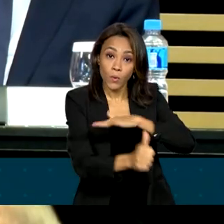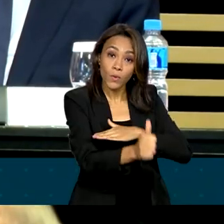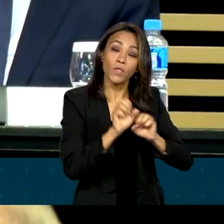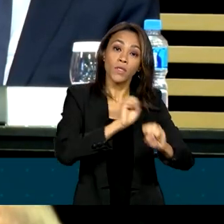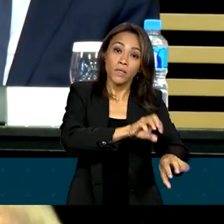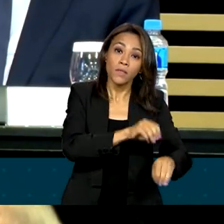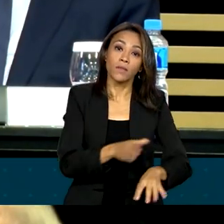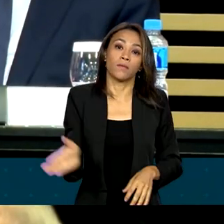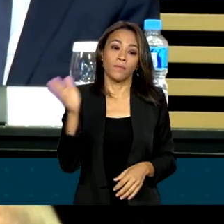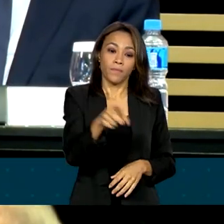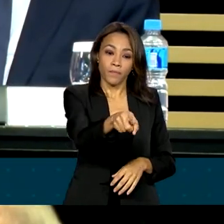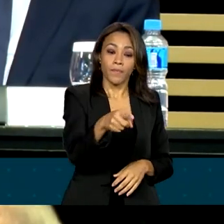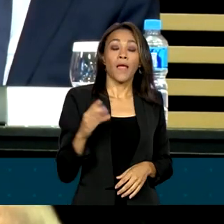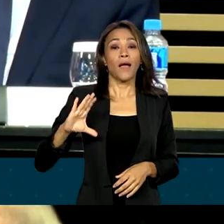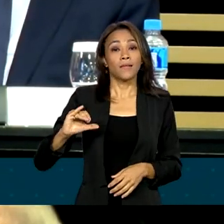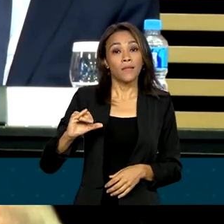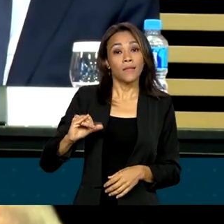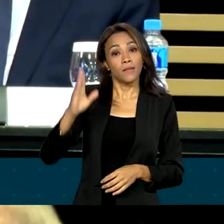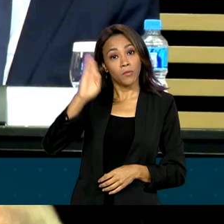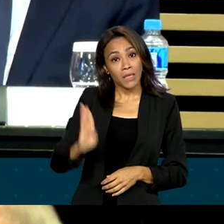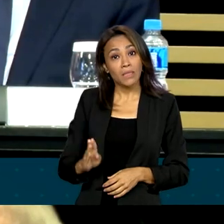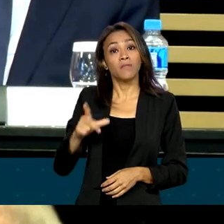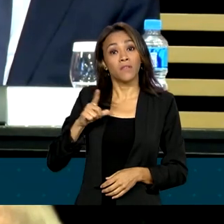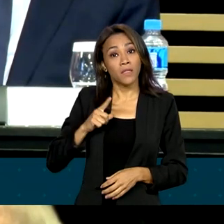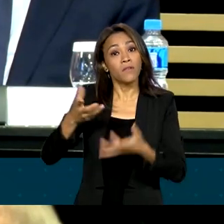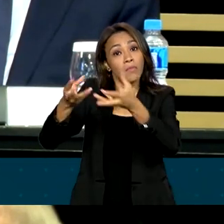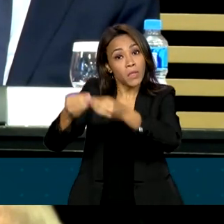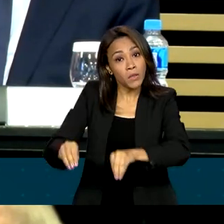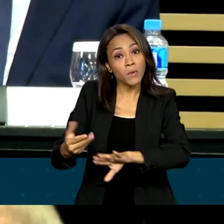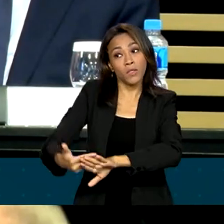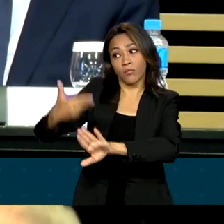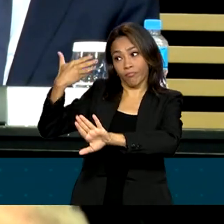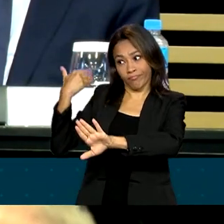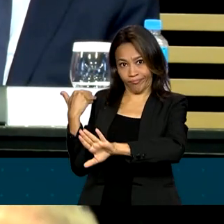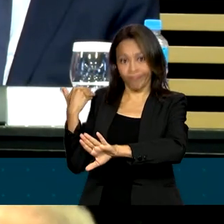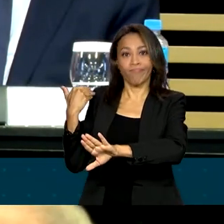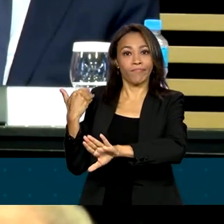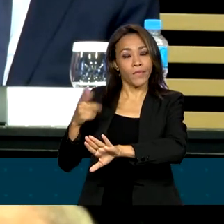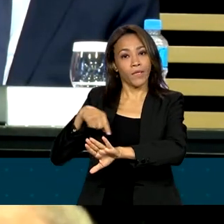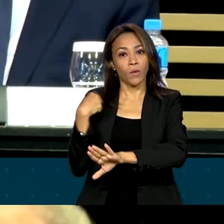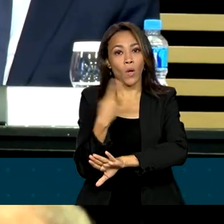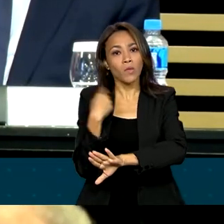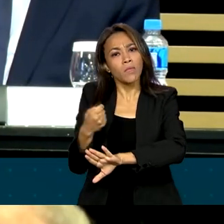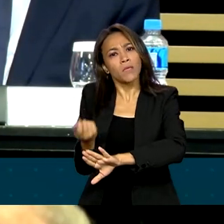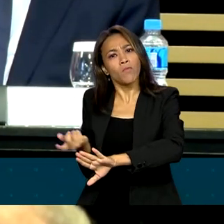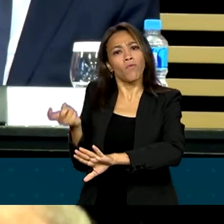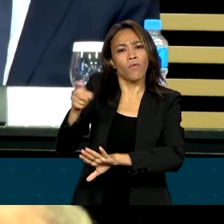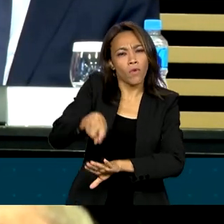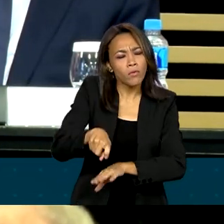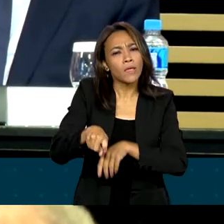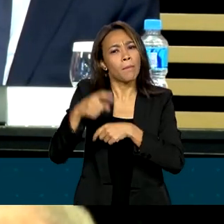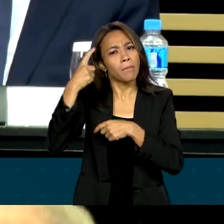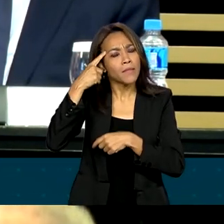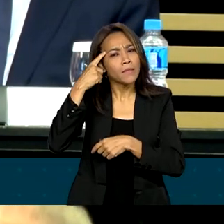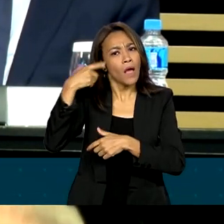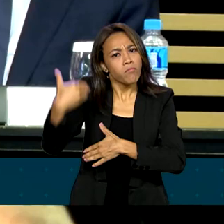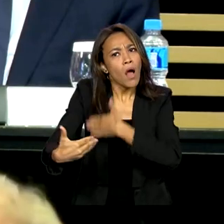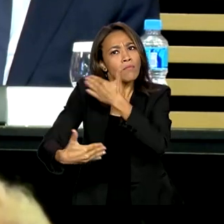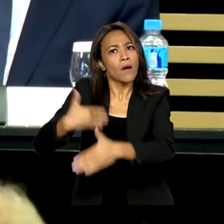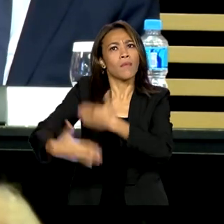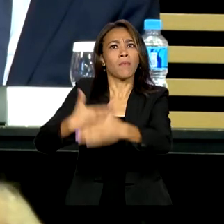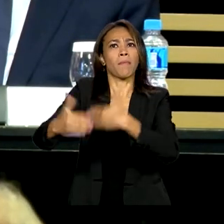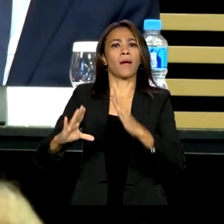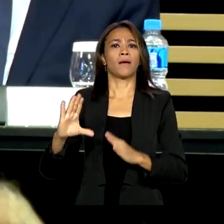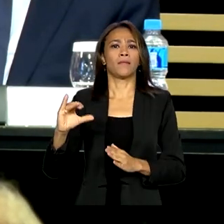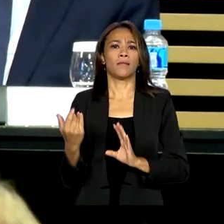brasileira foi muito sacrificada no último período. Então, nós precisamos voltar a pensar em investimento em ciência